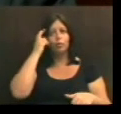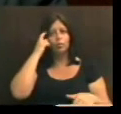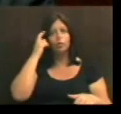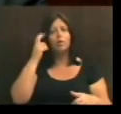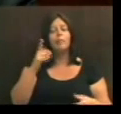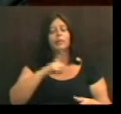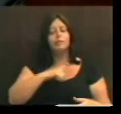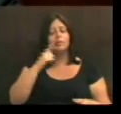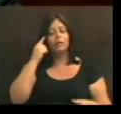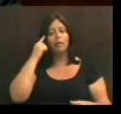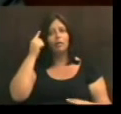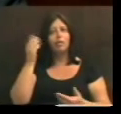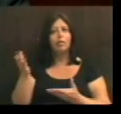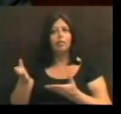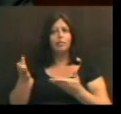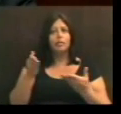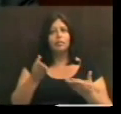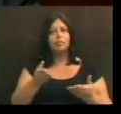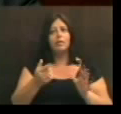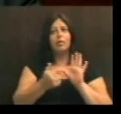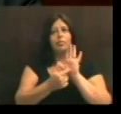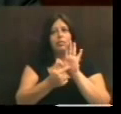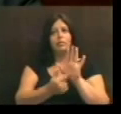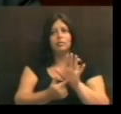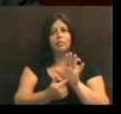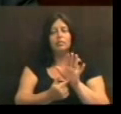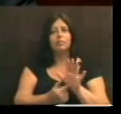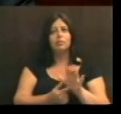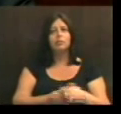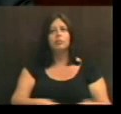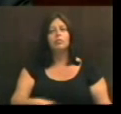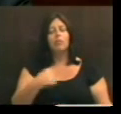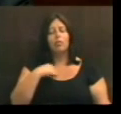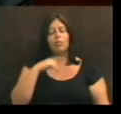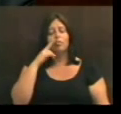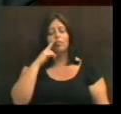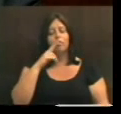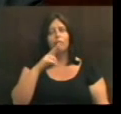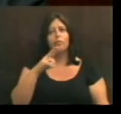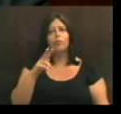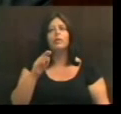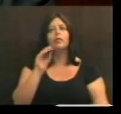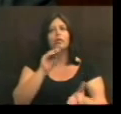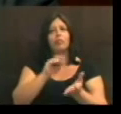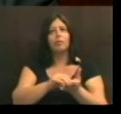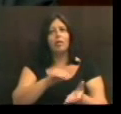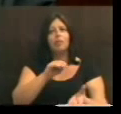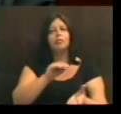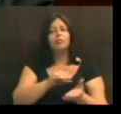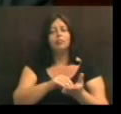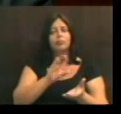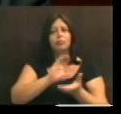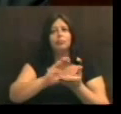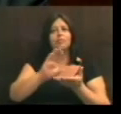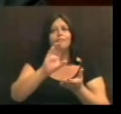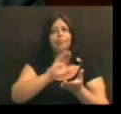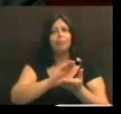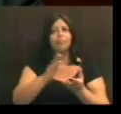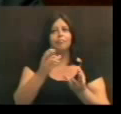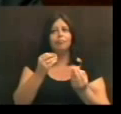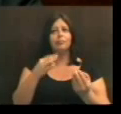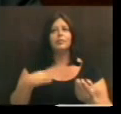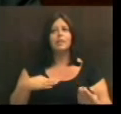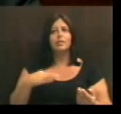mas que temos ideias para trazer, para apresentar. Então, eu vejo que ainda falta investimento nas